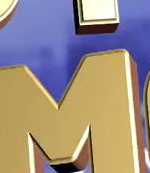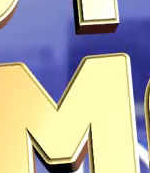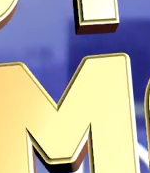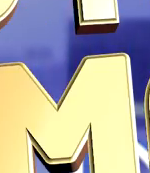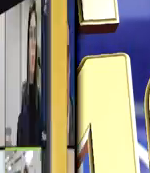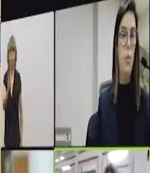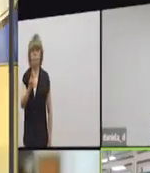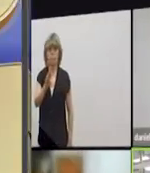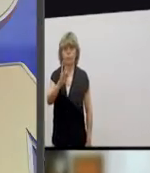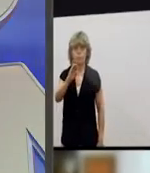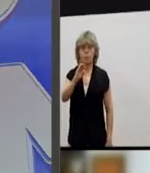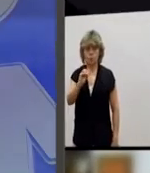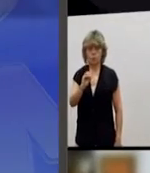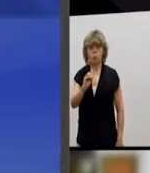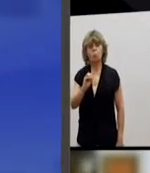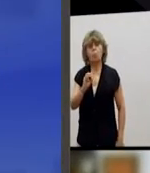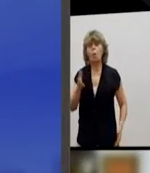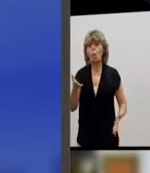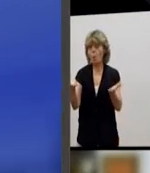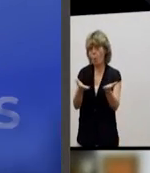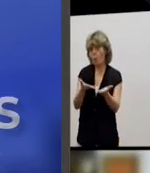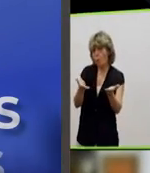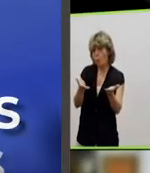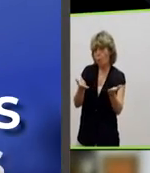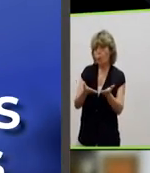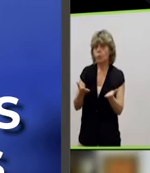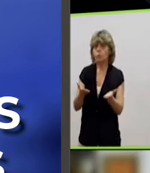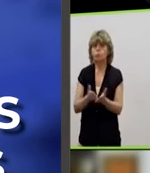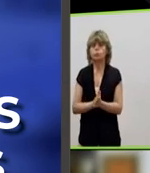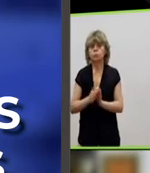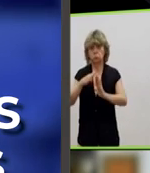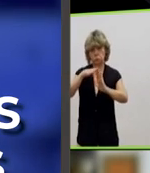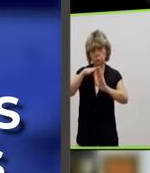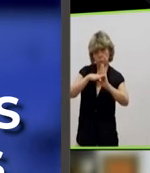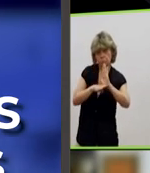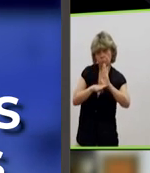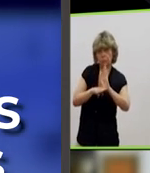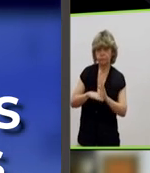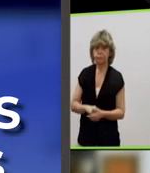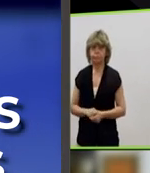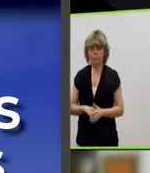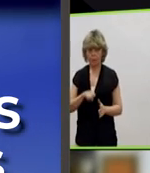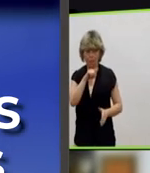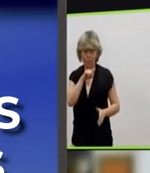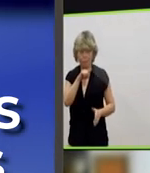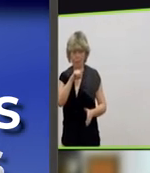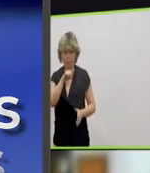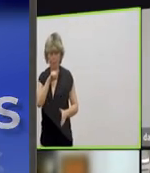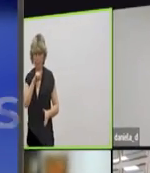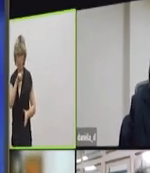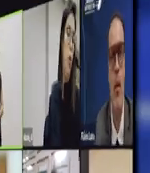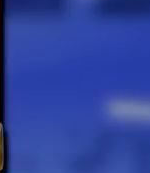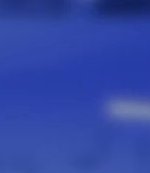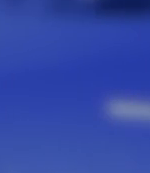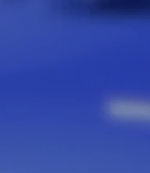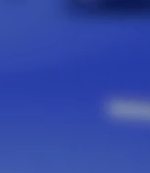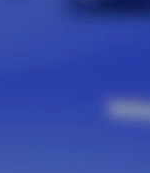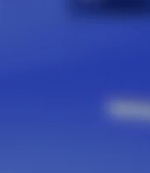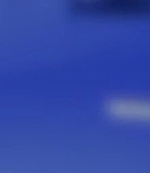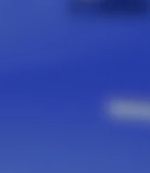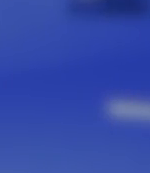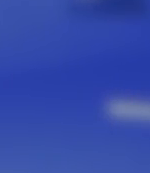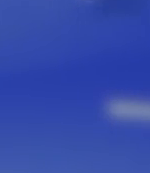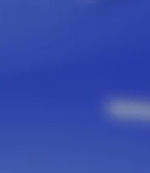A segunda Câmara do Tribunal de Contas dos Municípios do Estado de Goiás julgou 31 processos na sessão de quinta-feira, 12 de